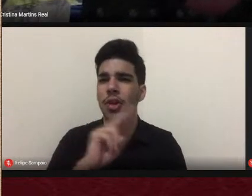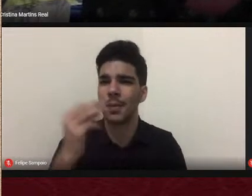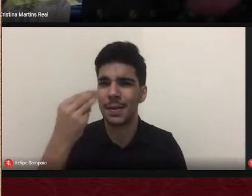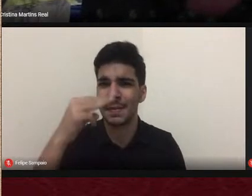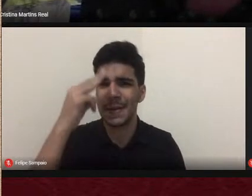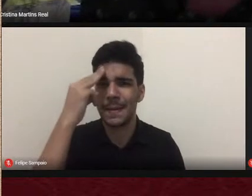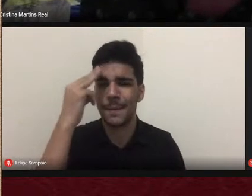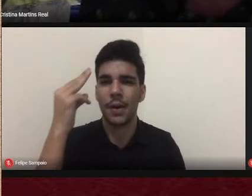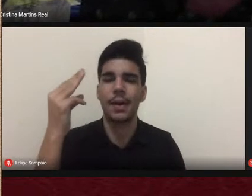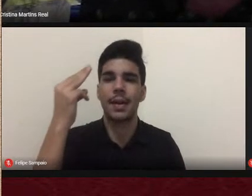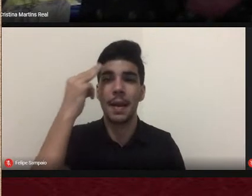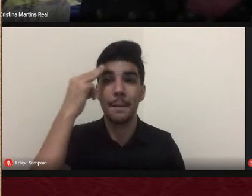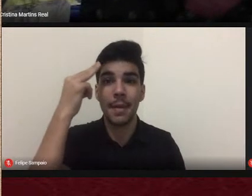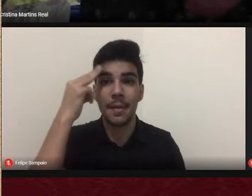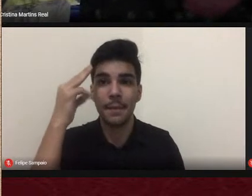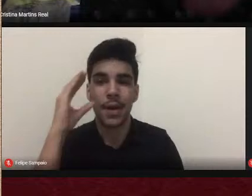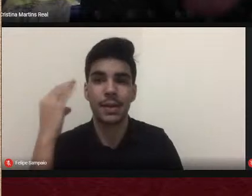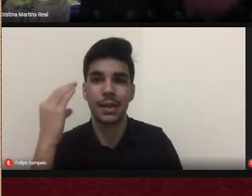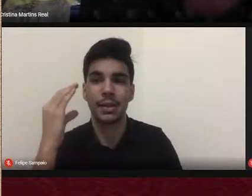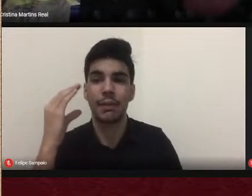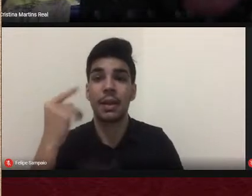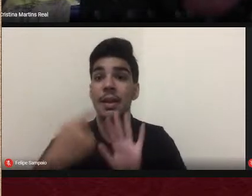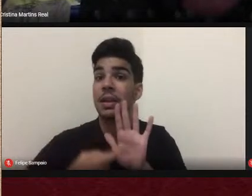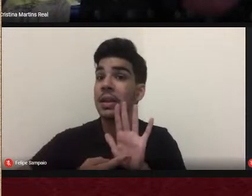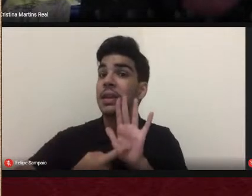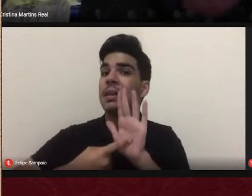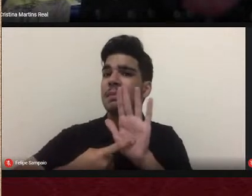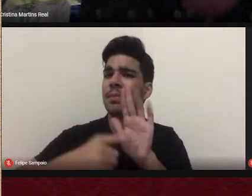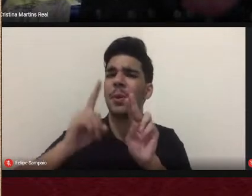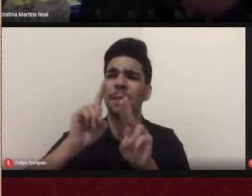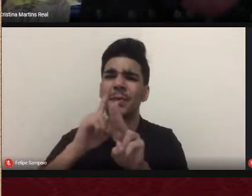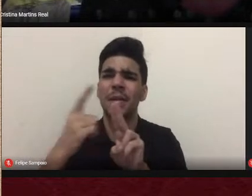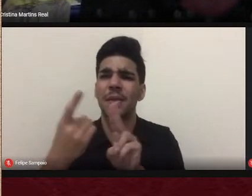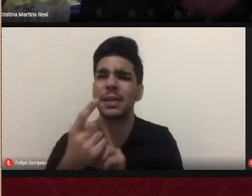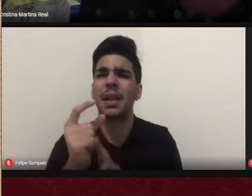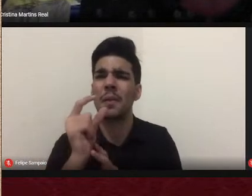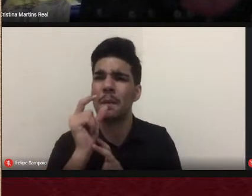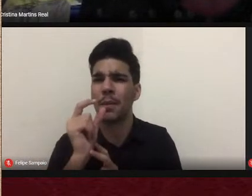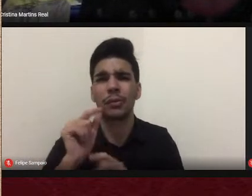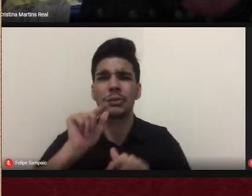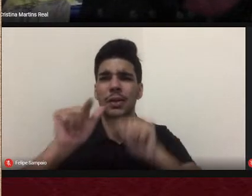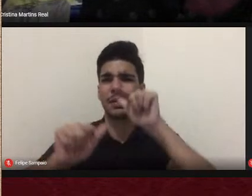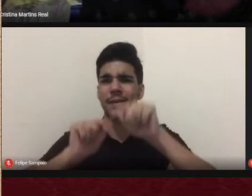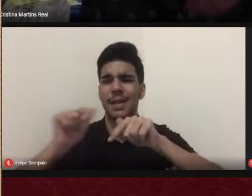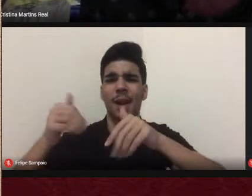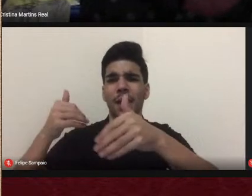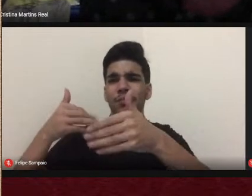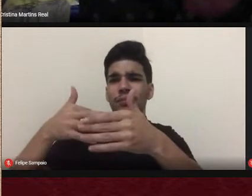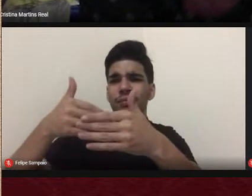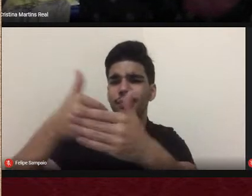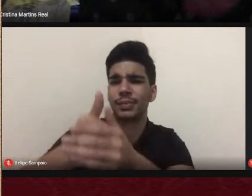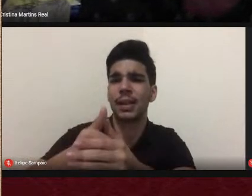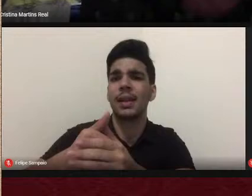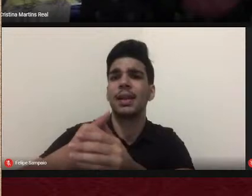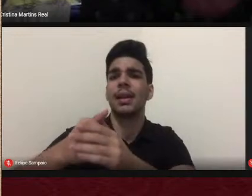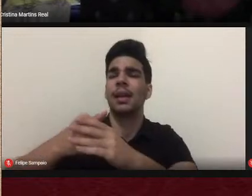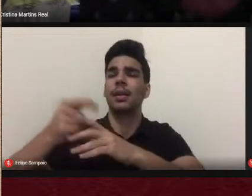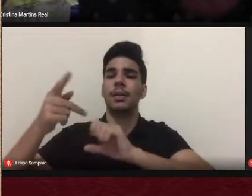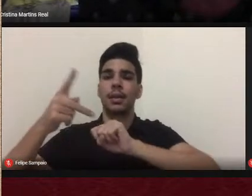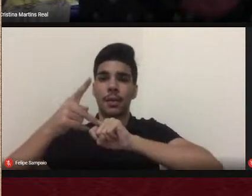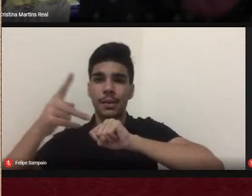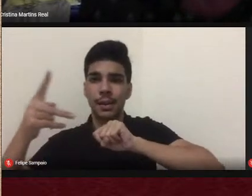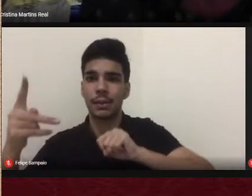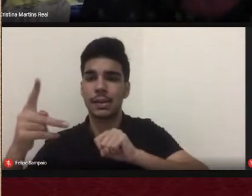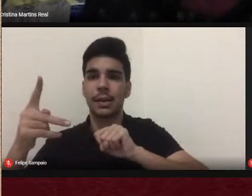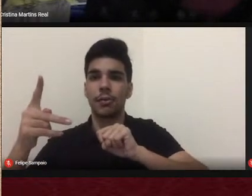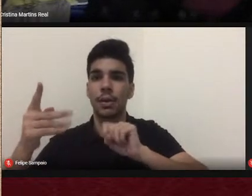que retrata da UFGD. É um pouco do nosso trabalho no nosso programa de pós-graduação, isso ajuda a divulgar, a